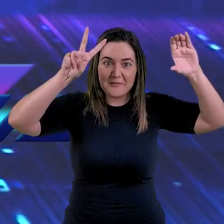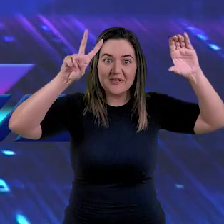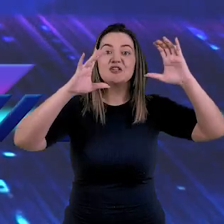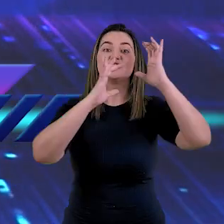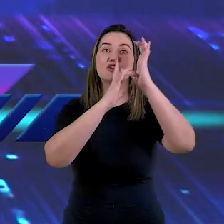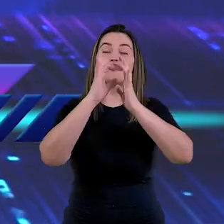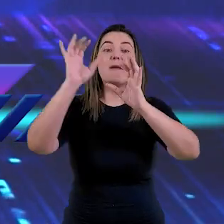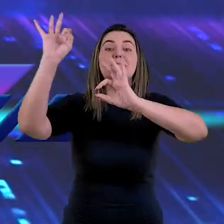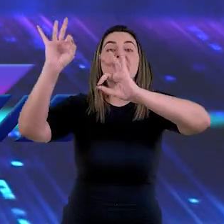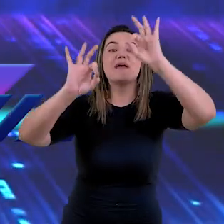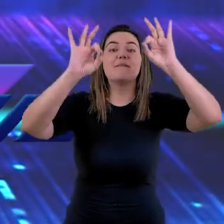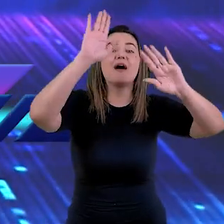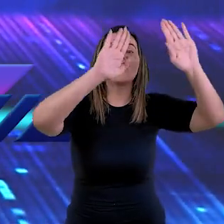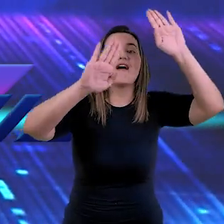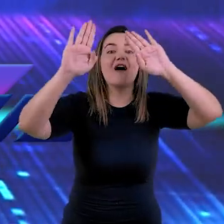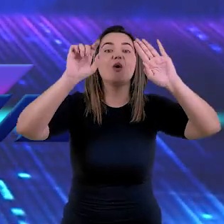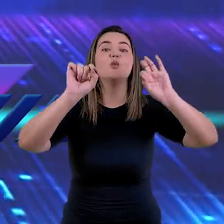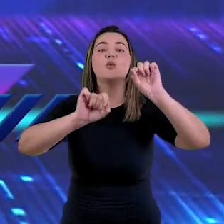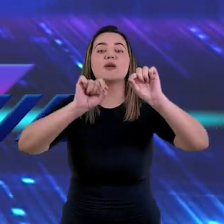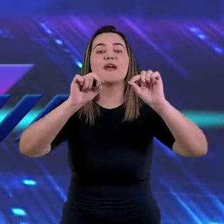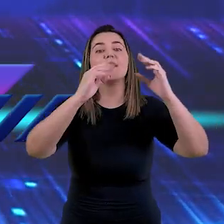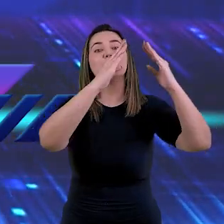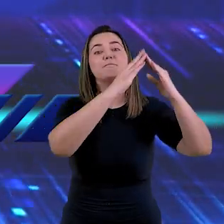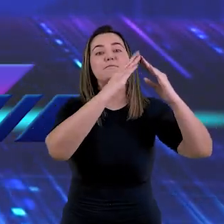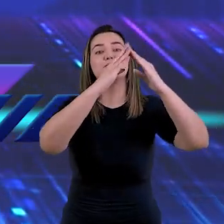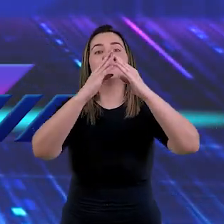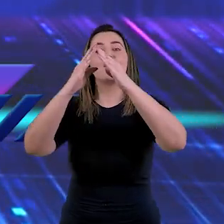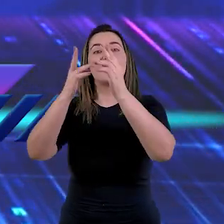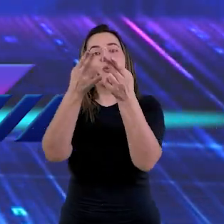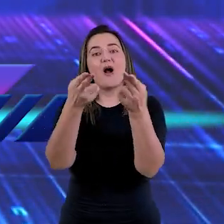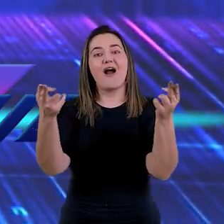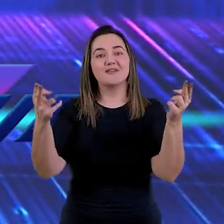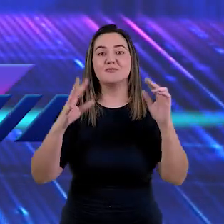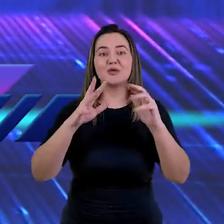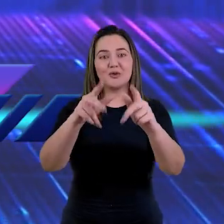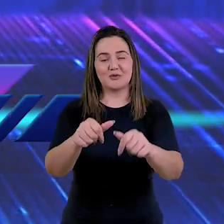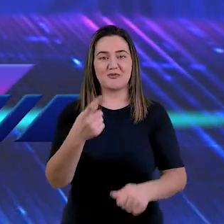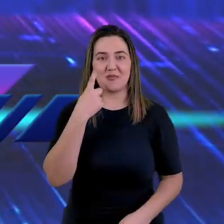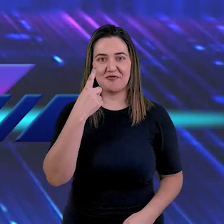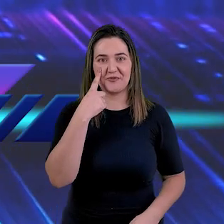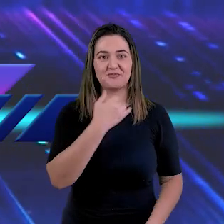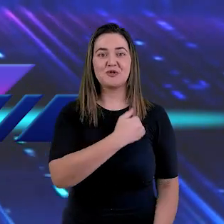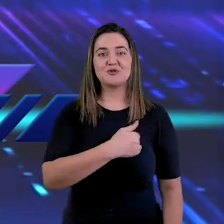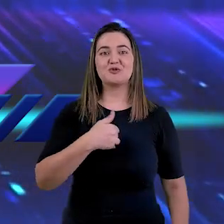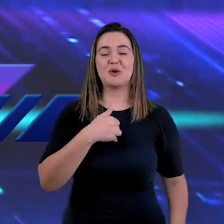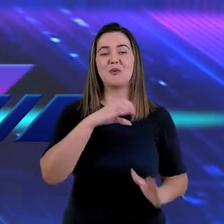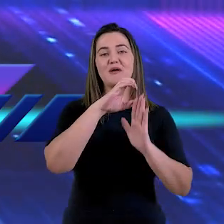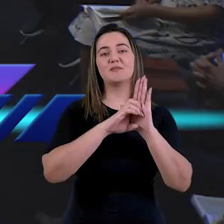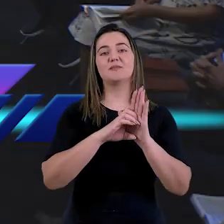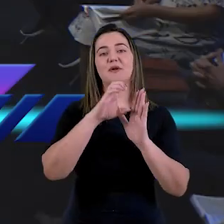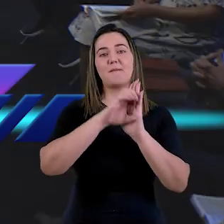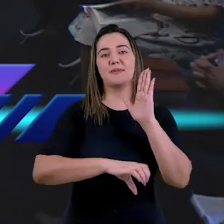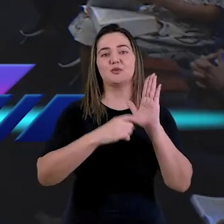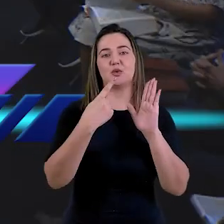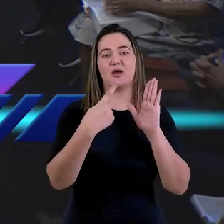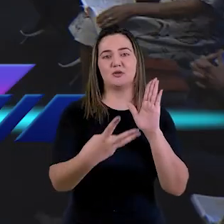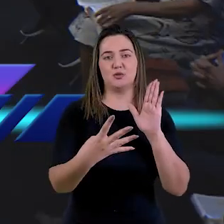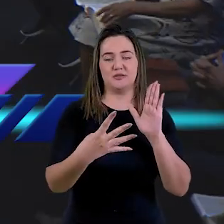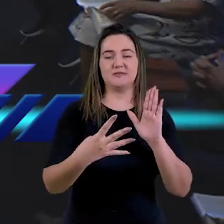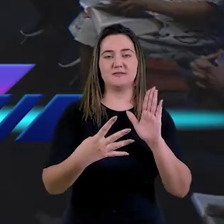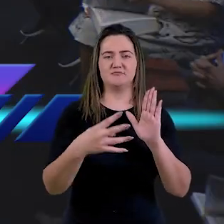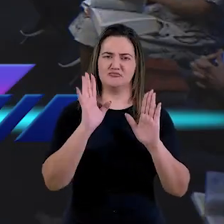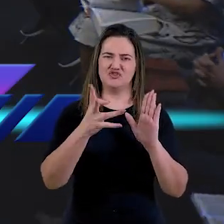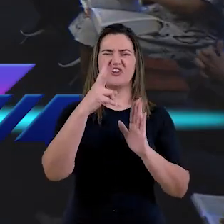no céu estaria preparando uma morada para todos nós. Dá uma olhada comigo. O Evangelho de João capítulo 14.